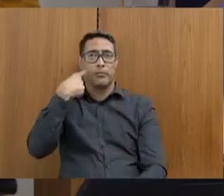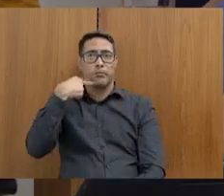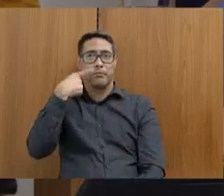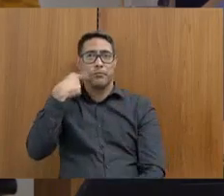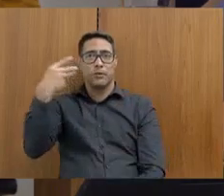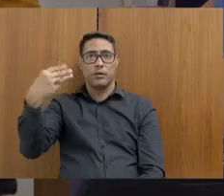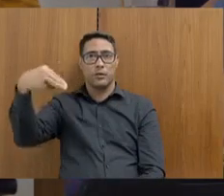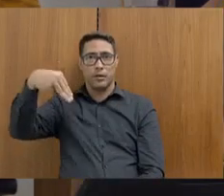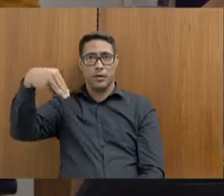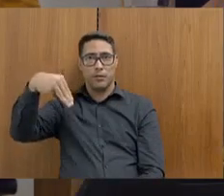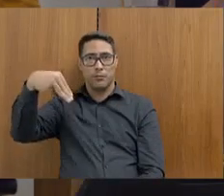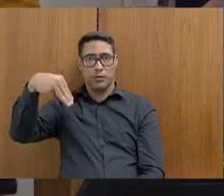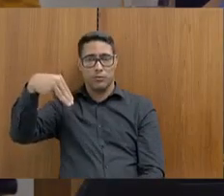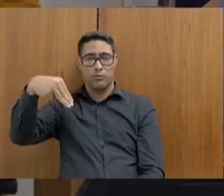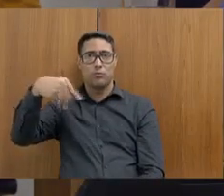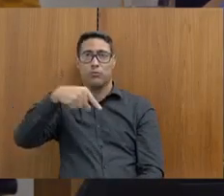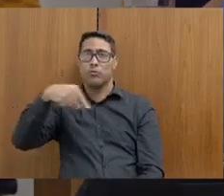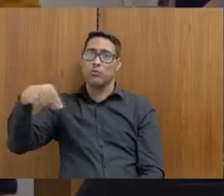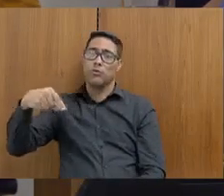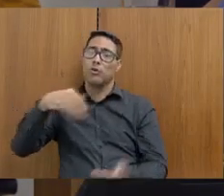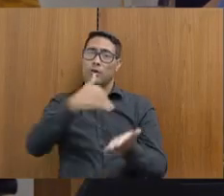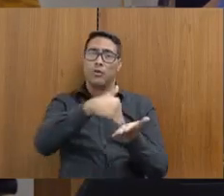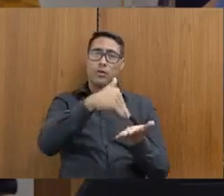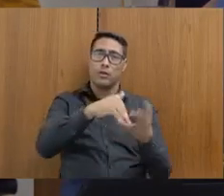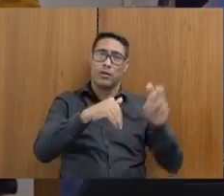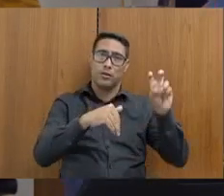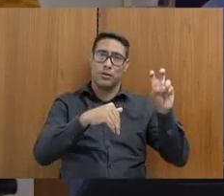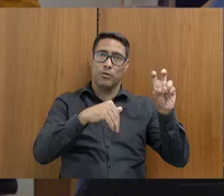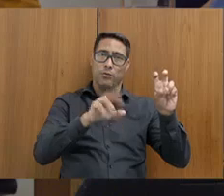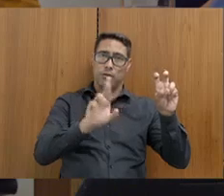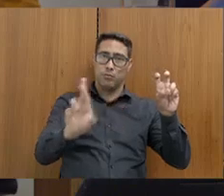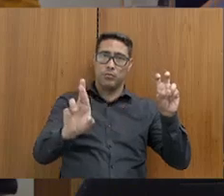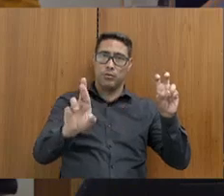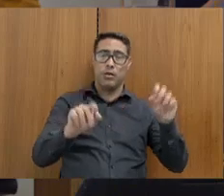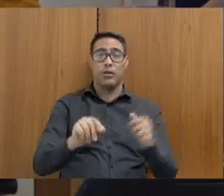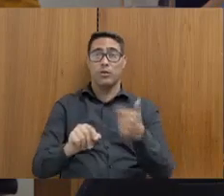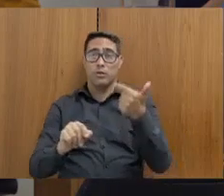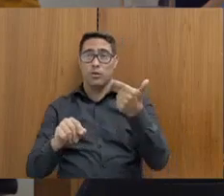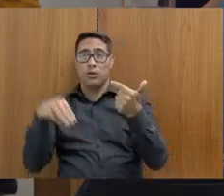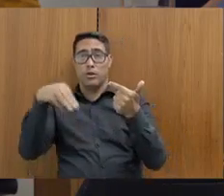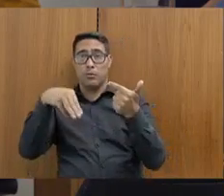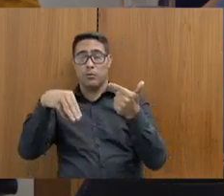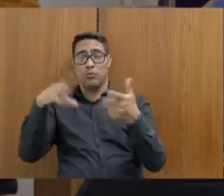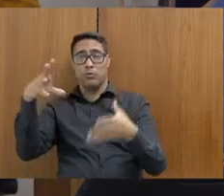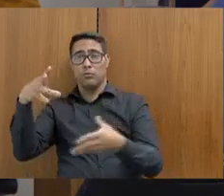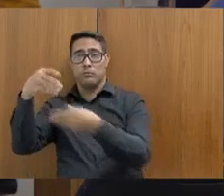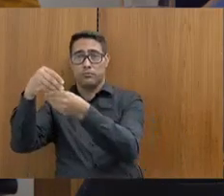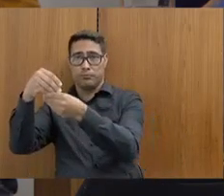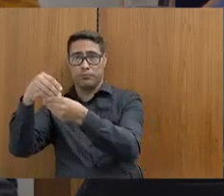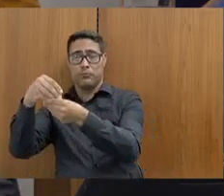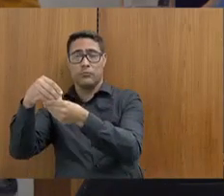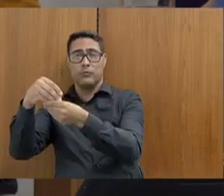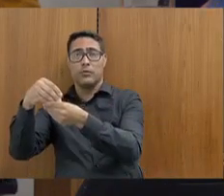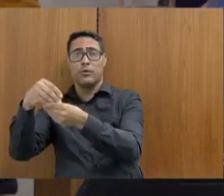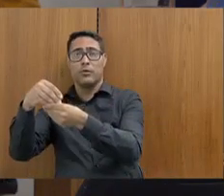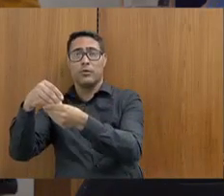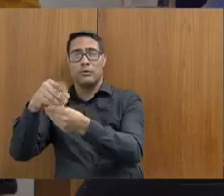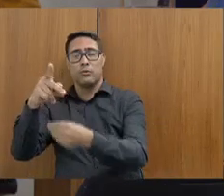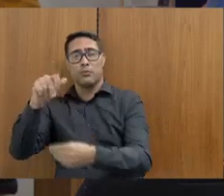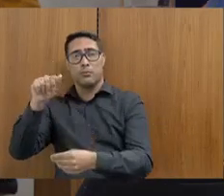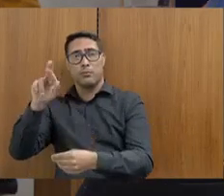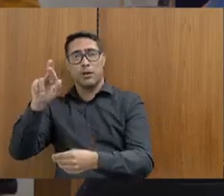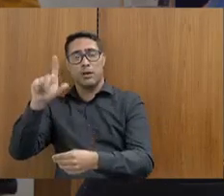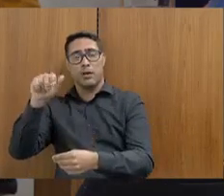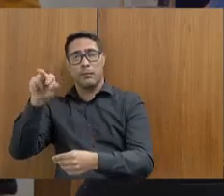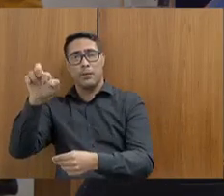interpelação, o secretário cinco para responder e dois minutos para as considerações finais do parlamentar. Então, é só para ajustar